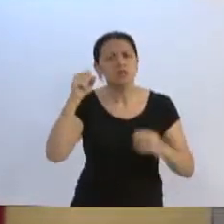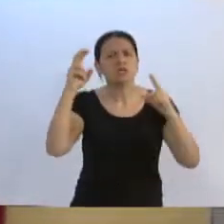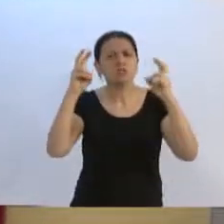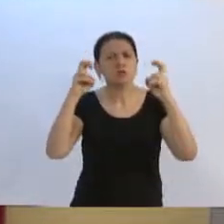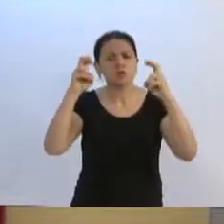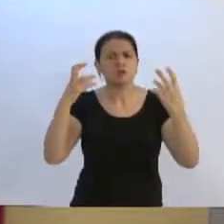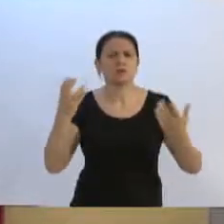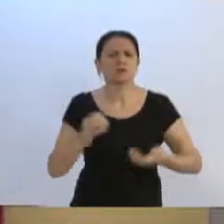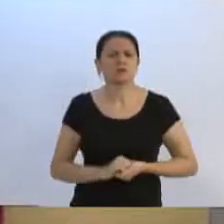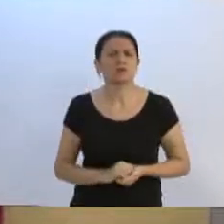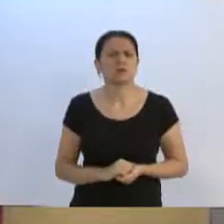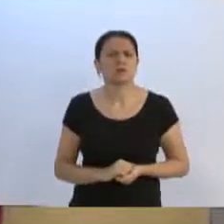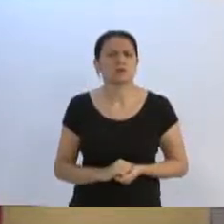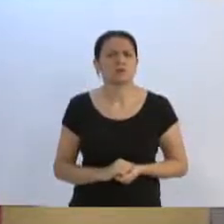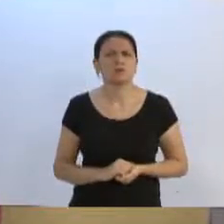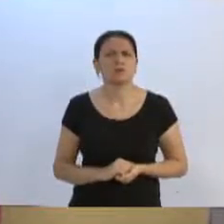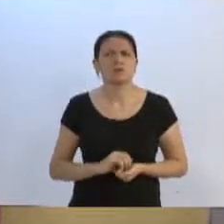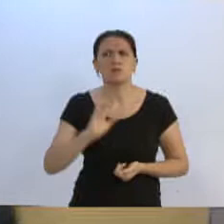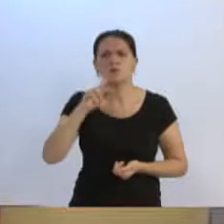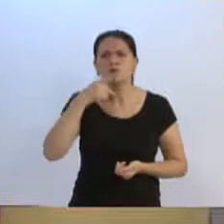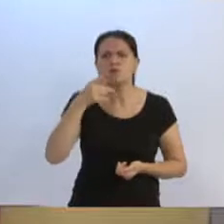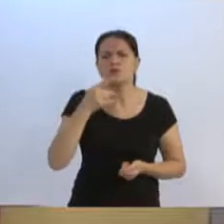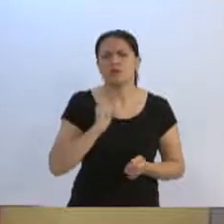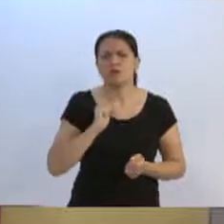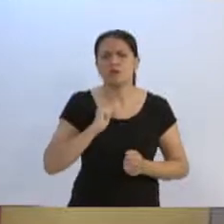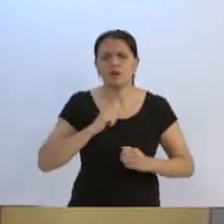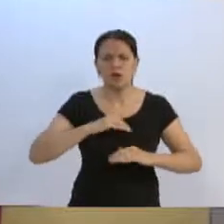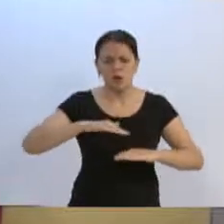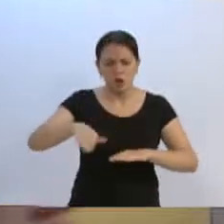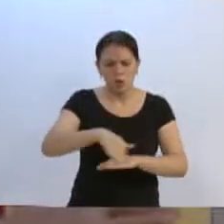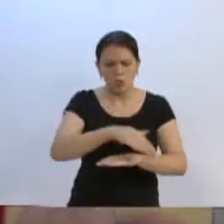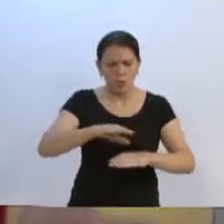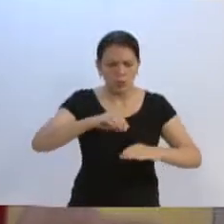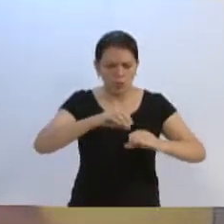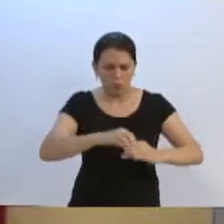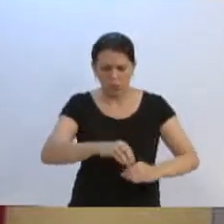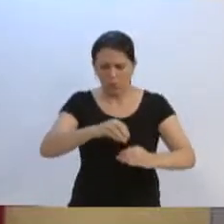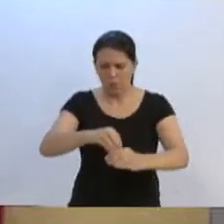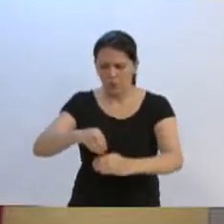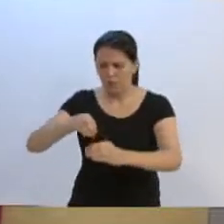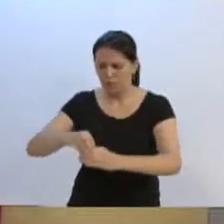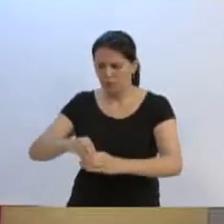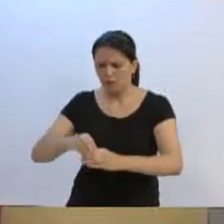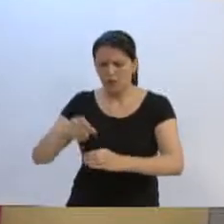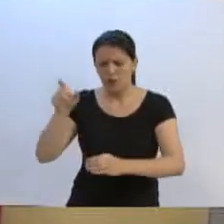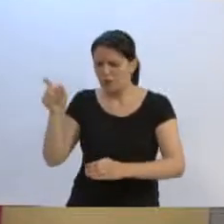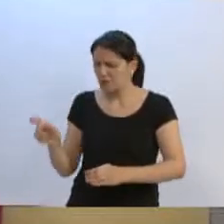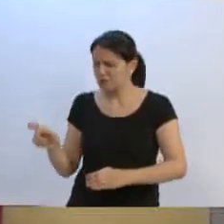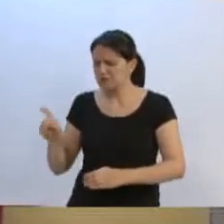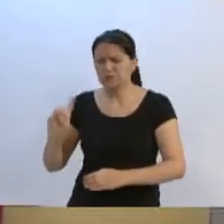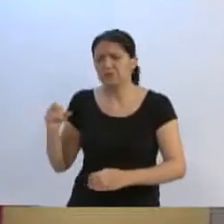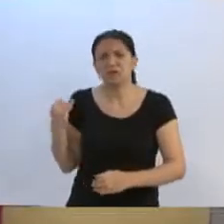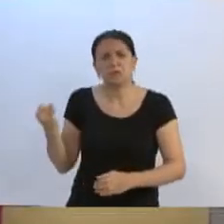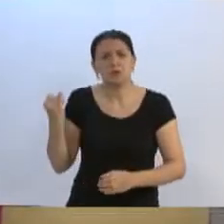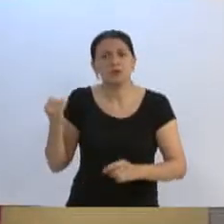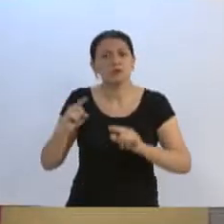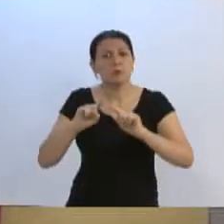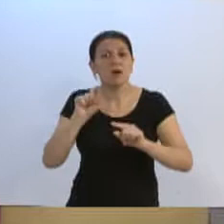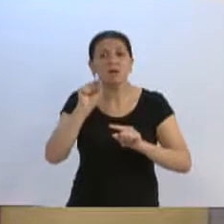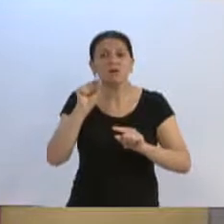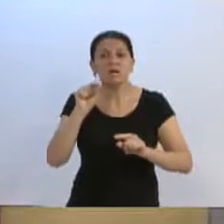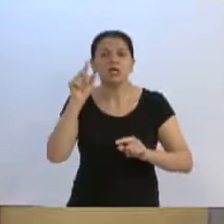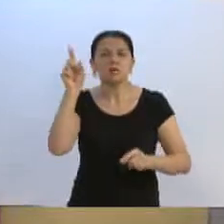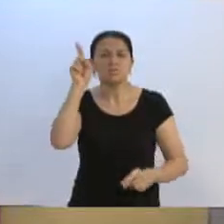a gente fala sobre buracos nas vias públicas, para algumas pessoas não é tão prioritário esse assunto. Mas para quem convive